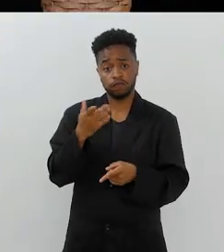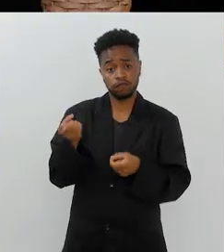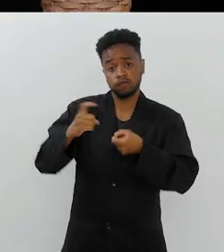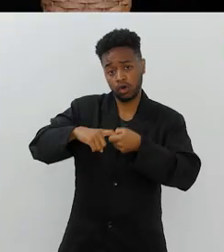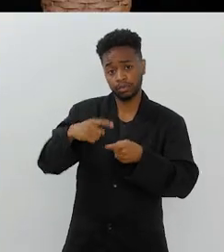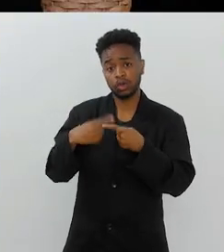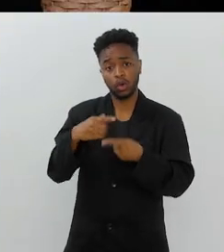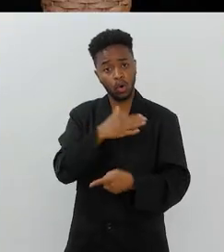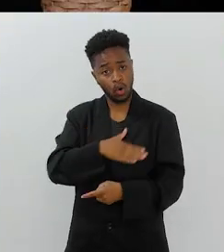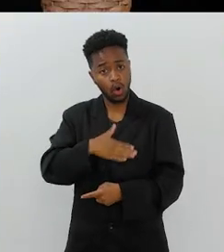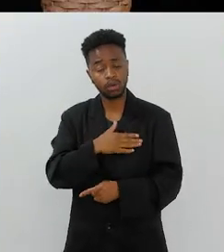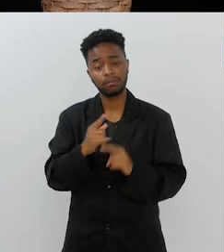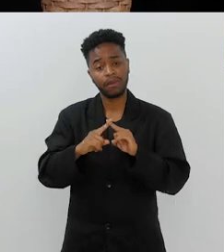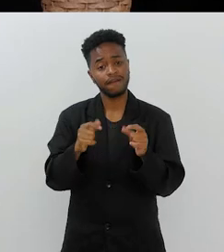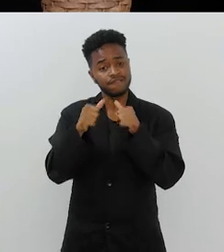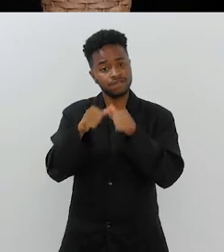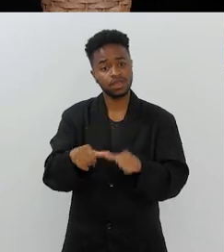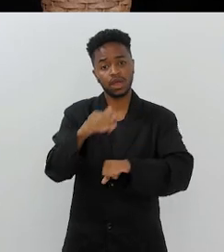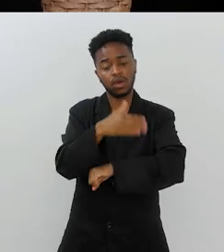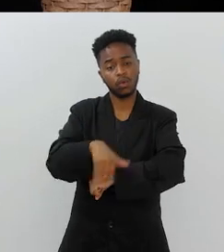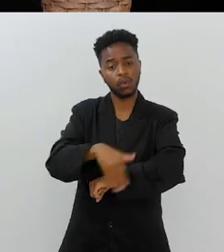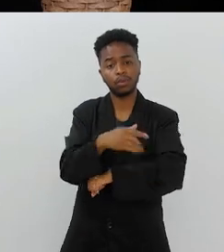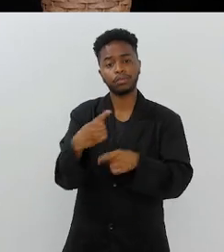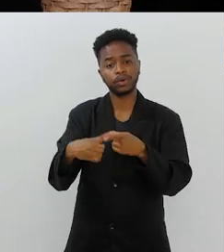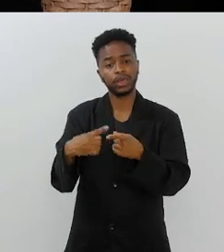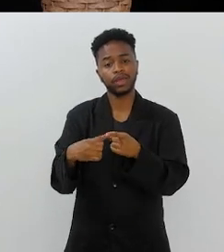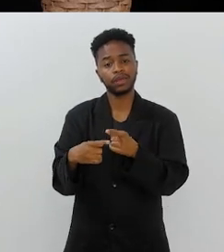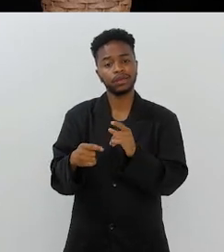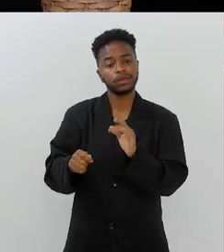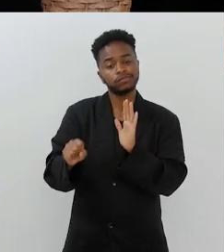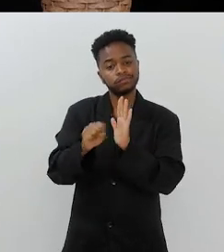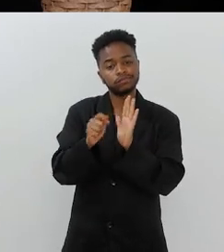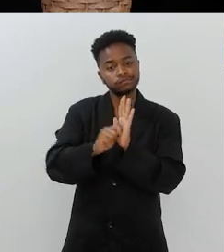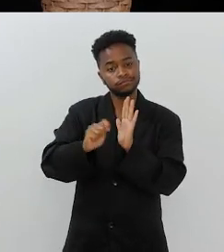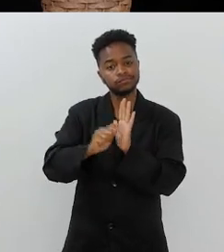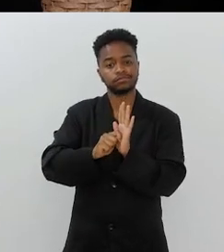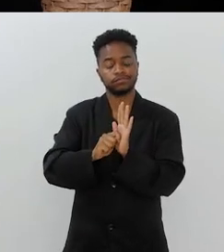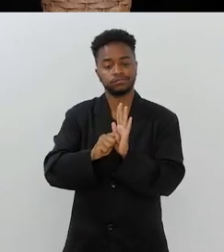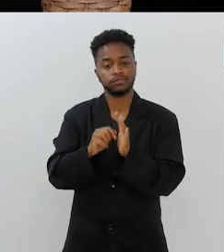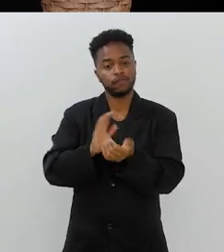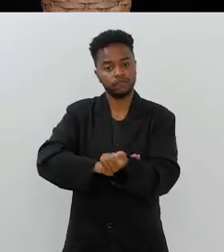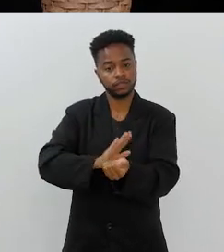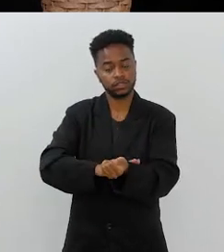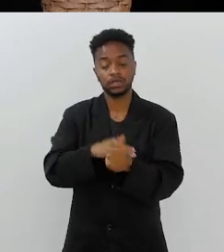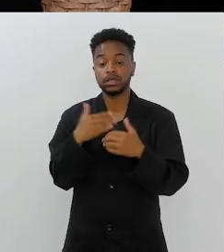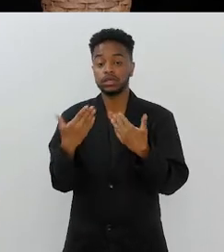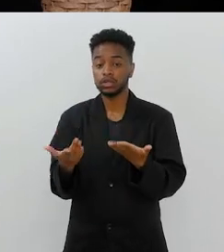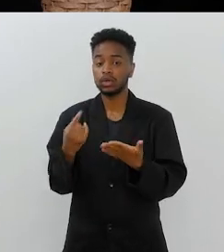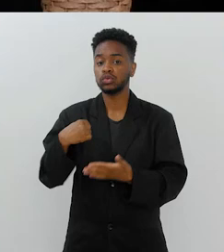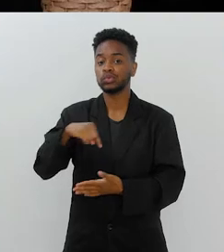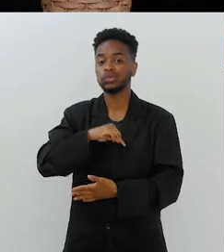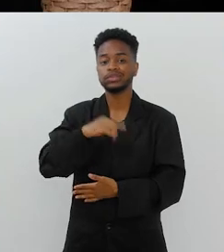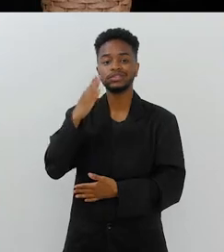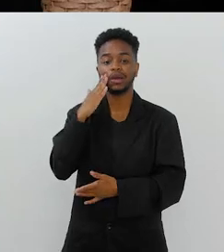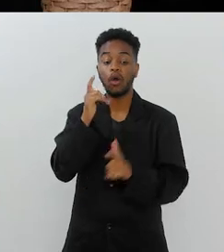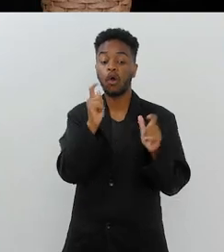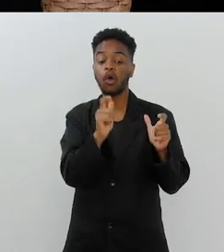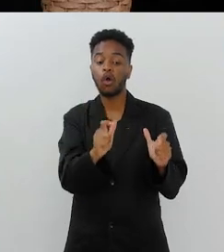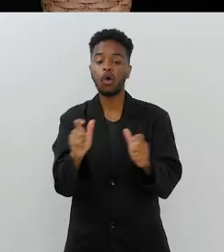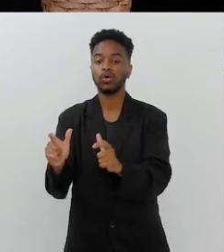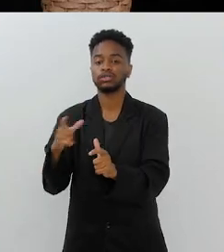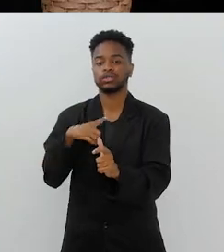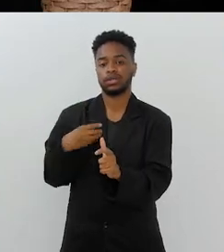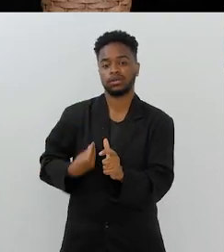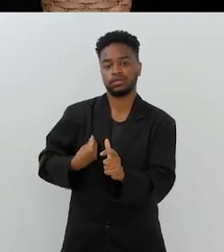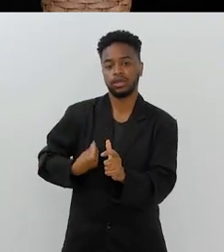gosta daquilo ali e quem está ali infelizmente porque é dependente químico. Então, gente sabe aonde eles